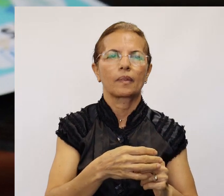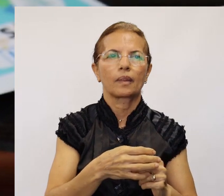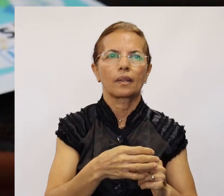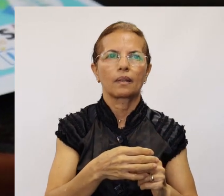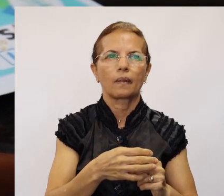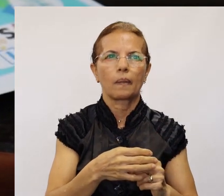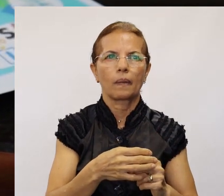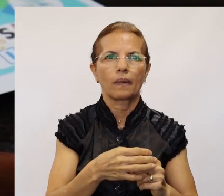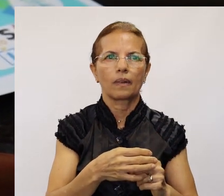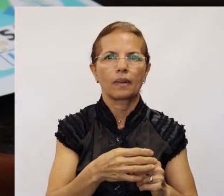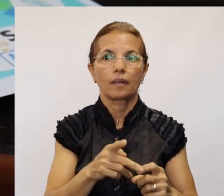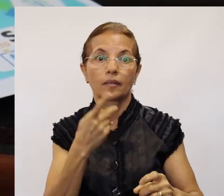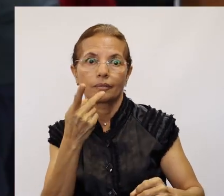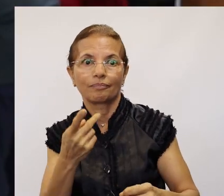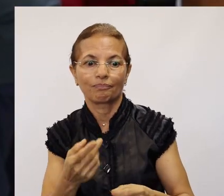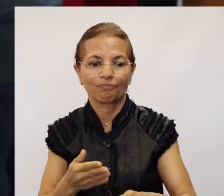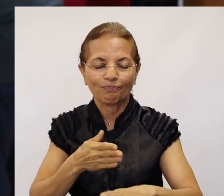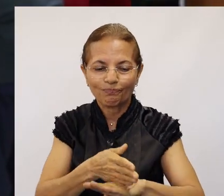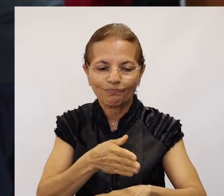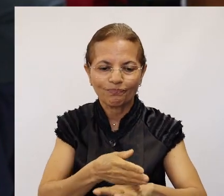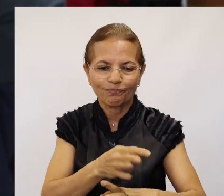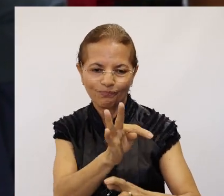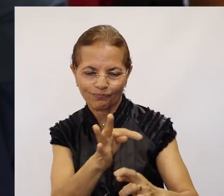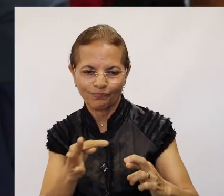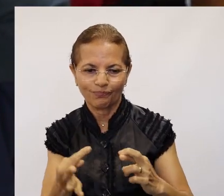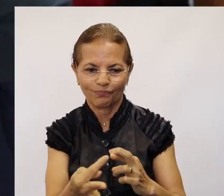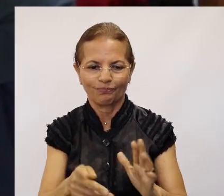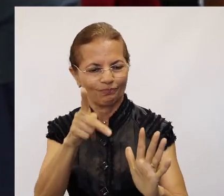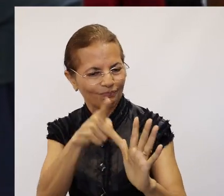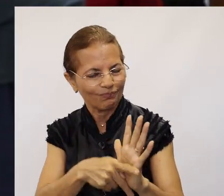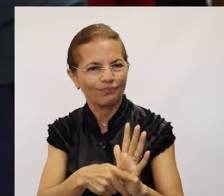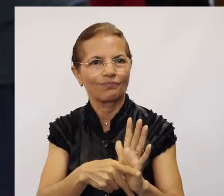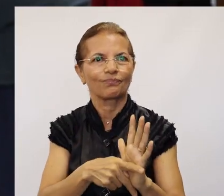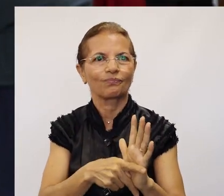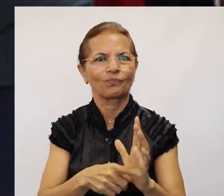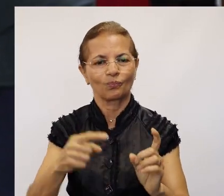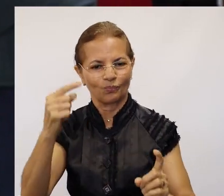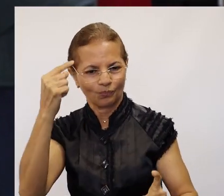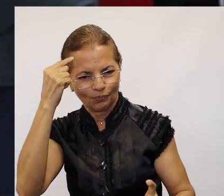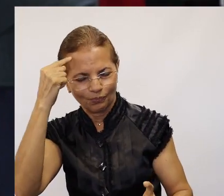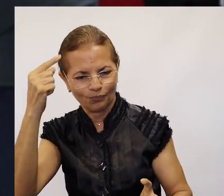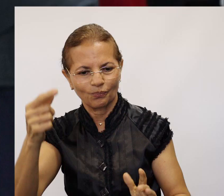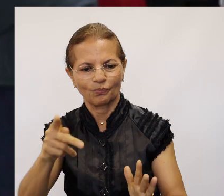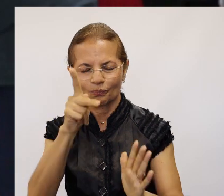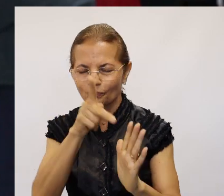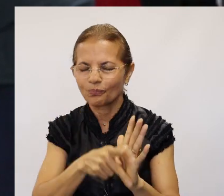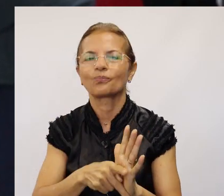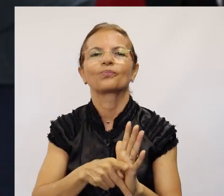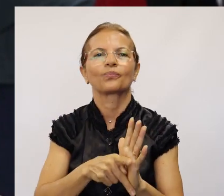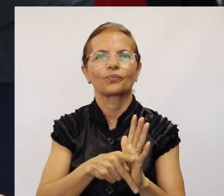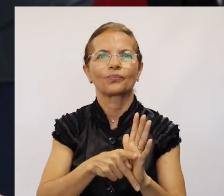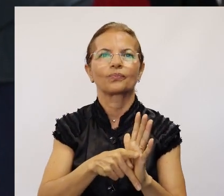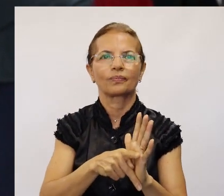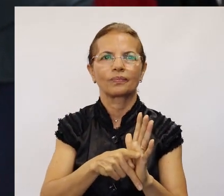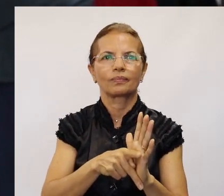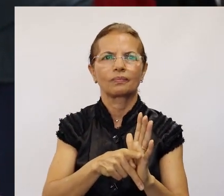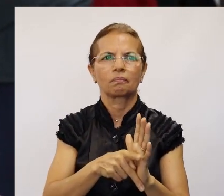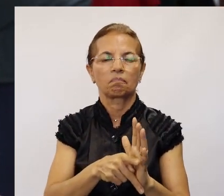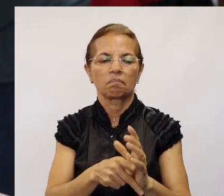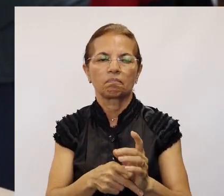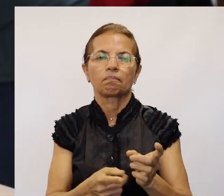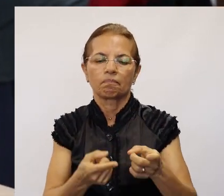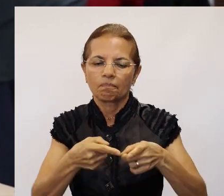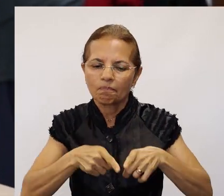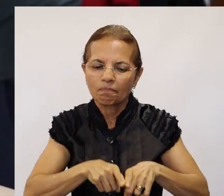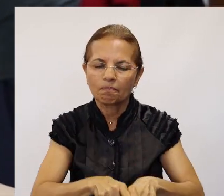a participação do tribunal no projeto. A ideia do projeto é nos engajar, o tribunal e toda